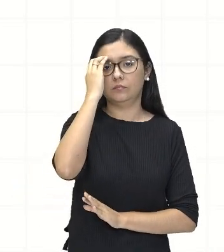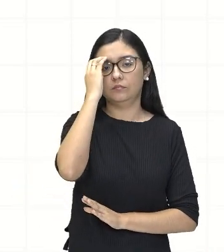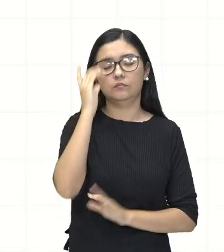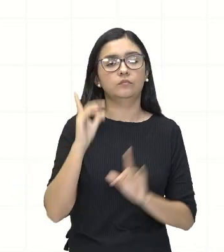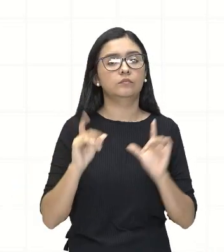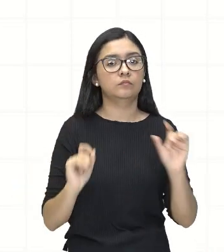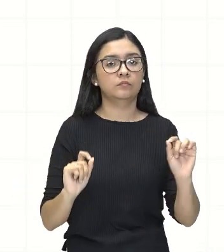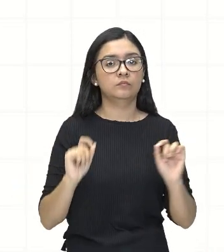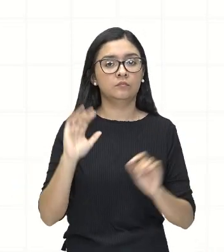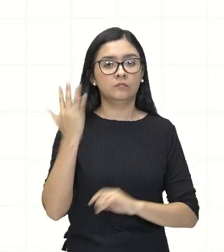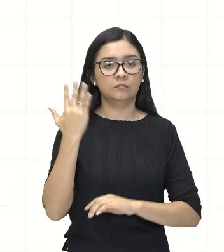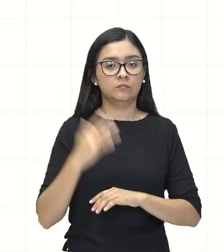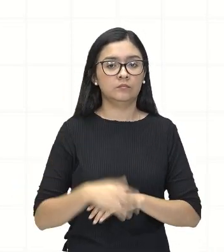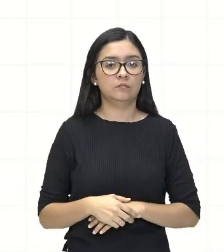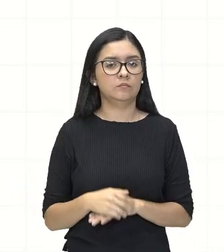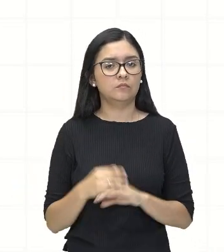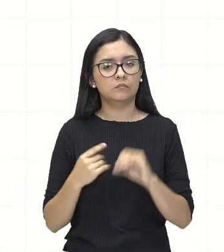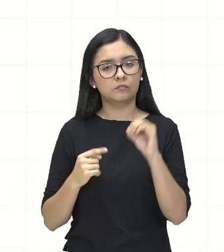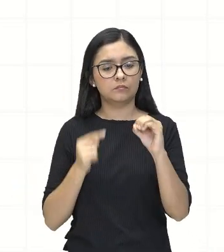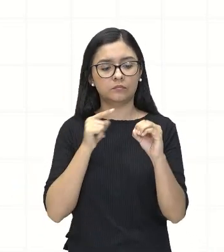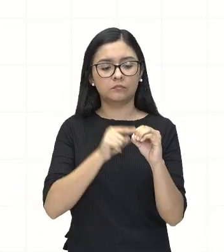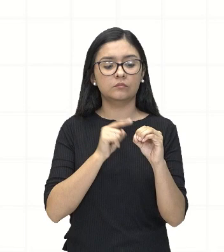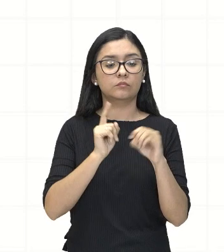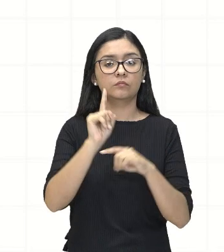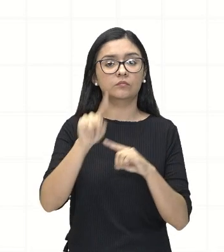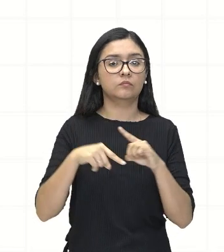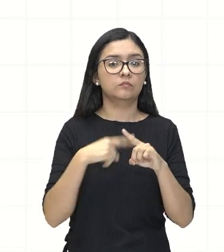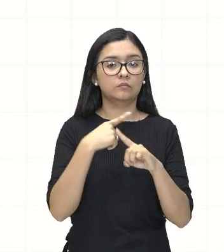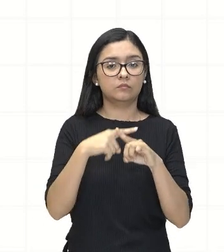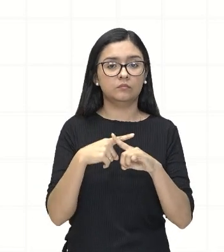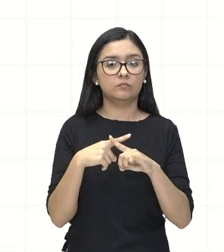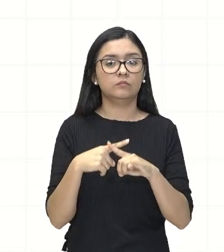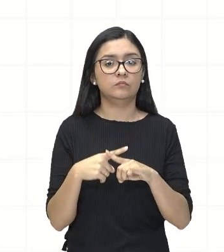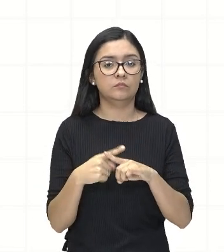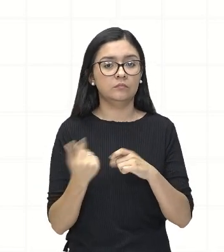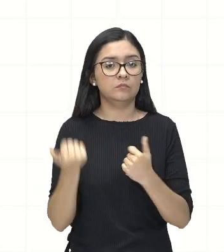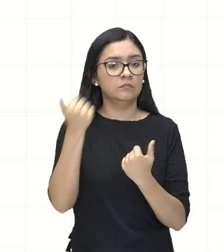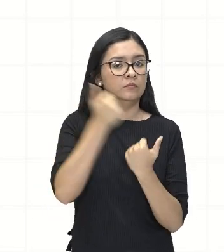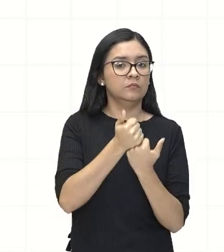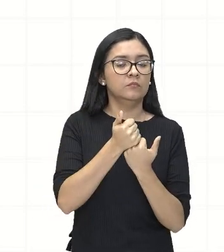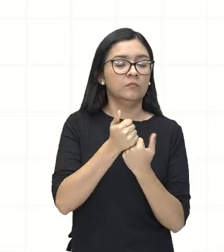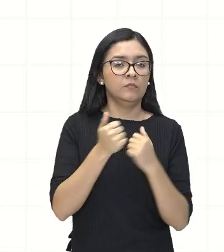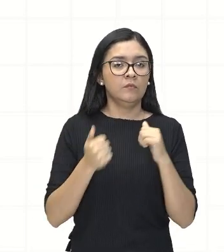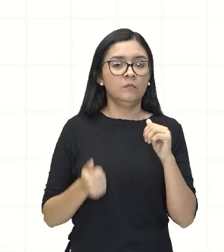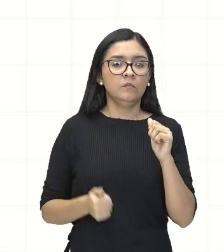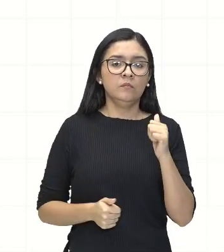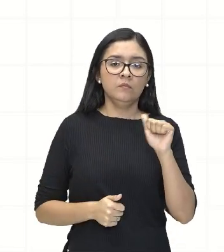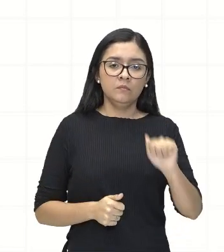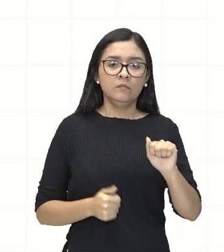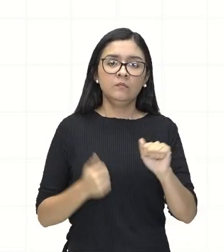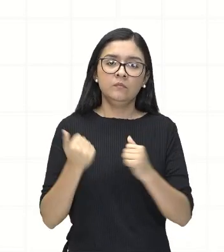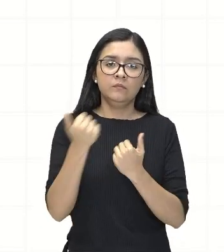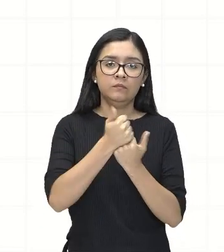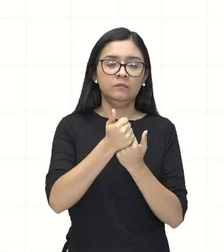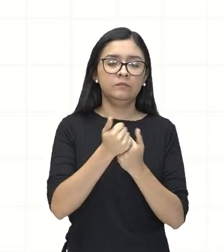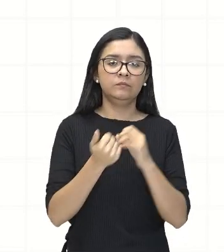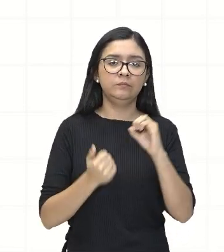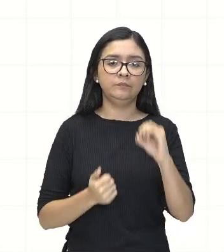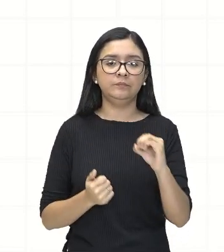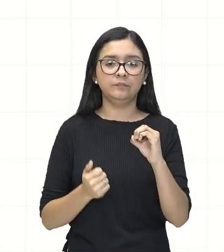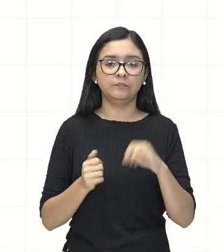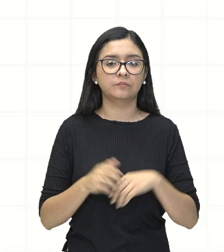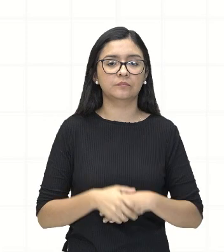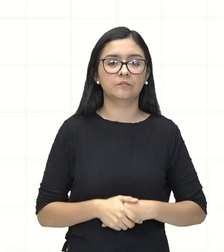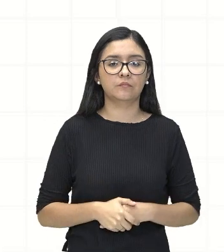que vai acontecer com esse zero aqui que tá multiplicando, que tá no lugar do A, se o A for zero, zero que multiplica X ao quadrado,